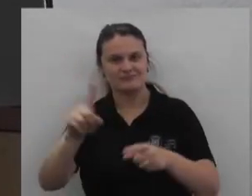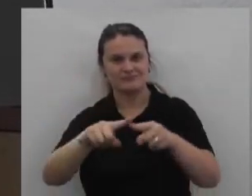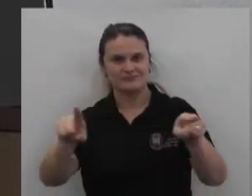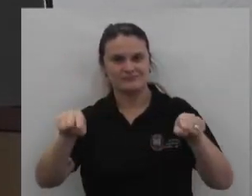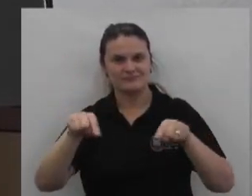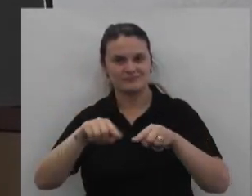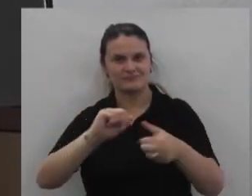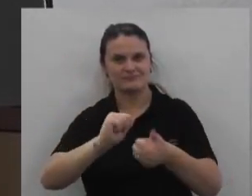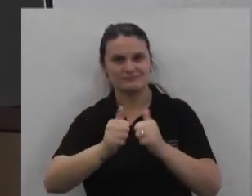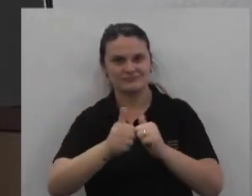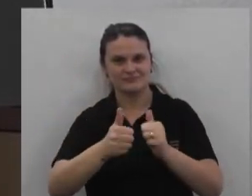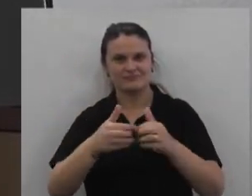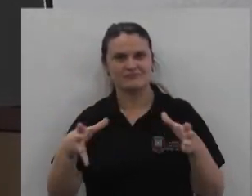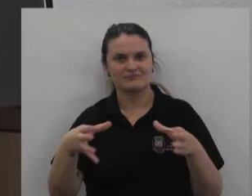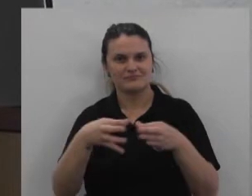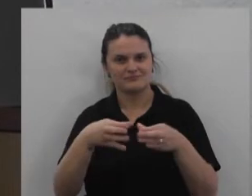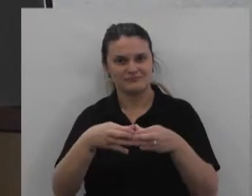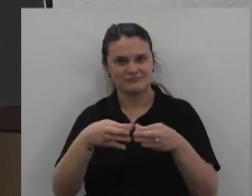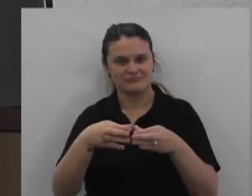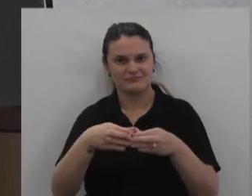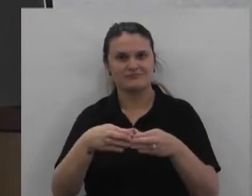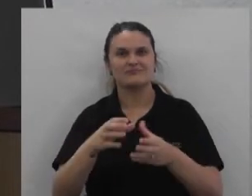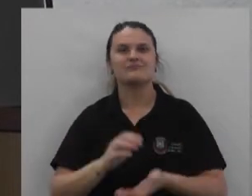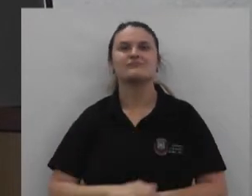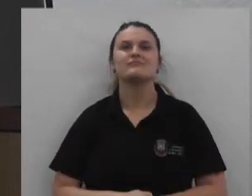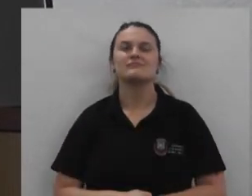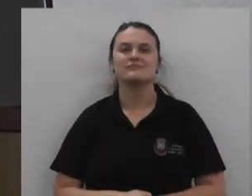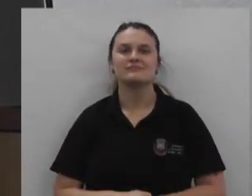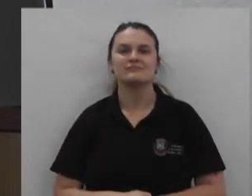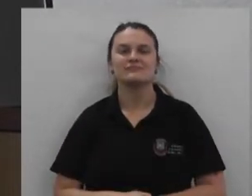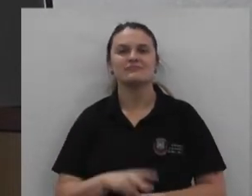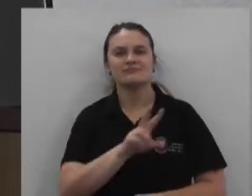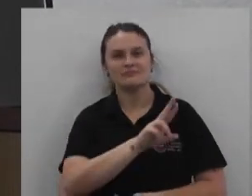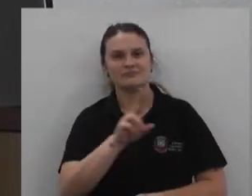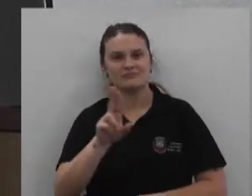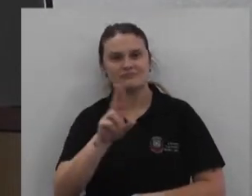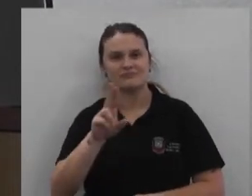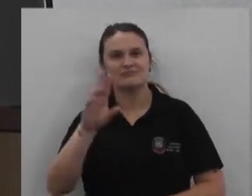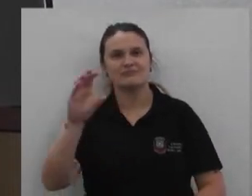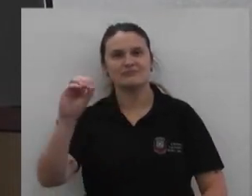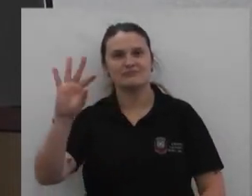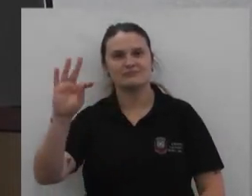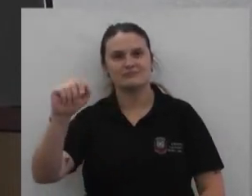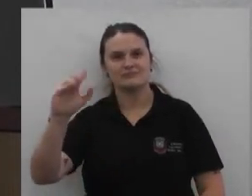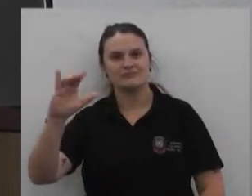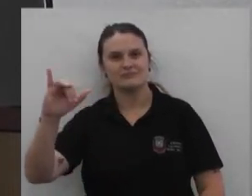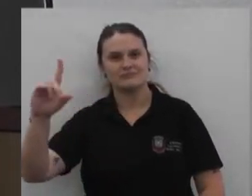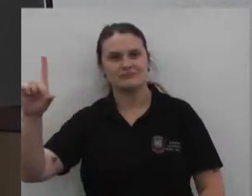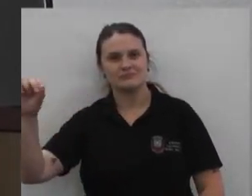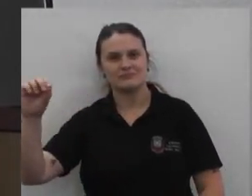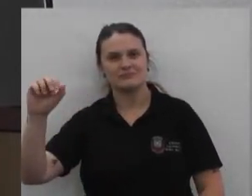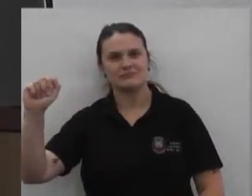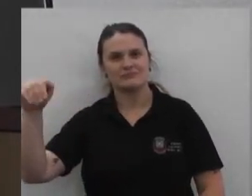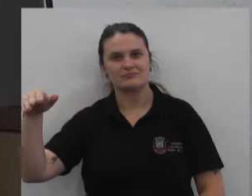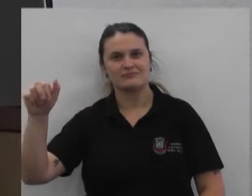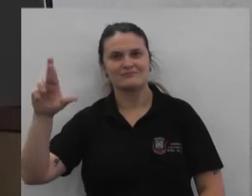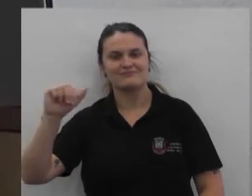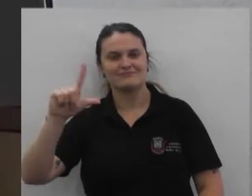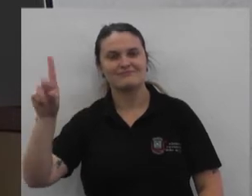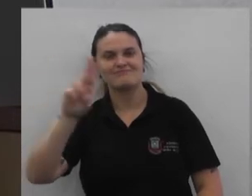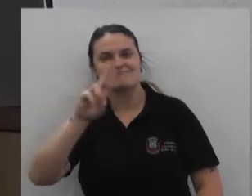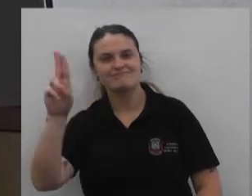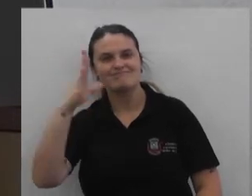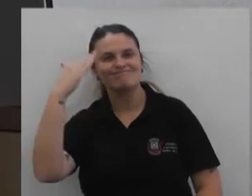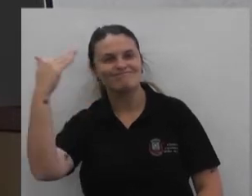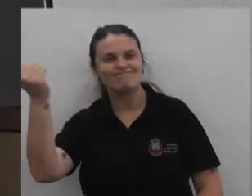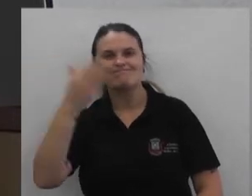Arena Complexo Esportivo Praça Expedicionários O nome do senhor Tassilio Amaral Uma homenagem justíssima Para esse